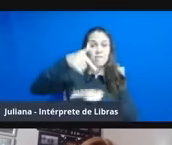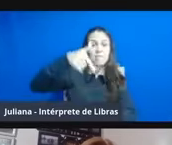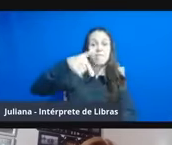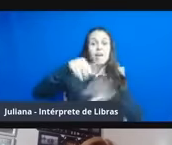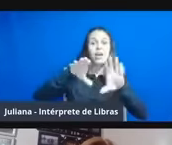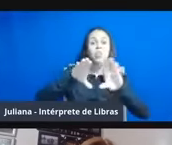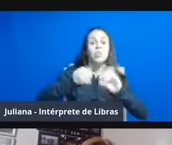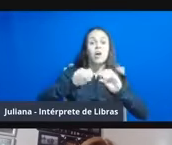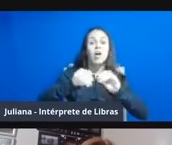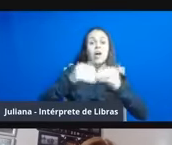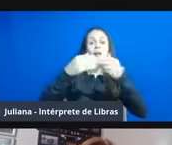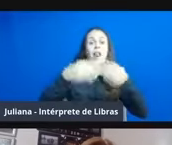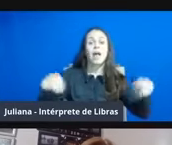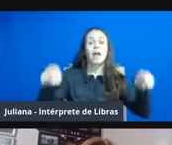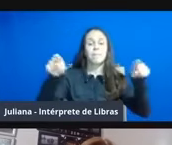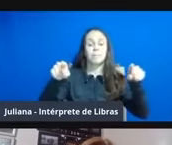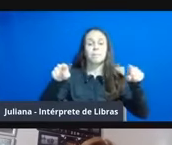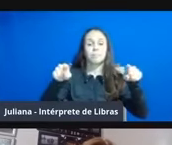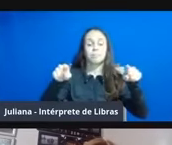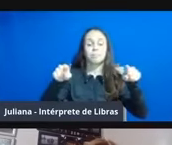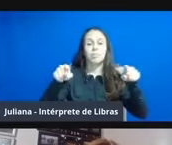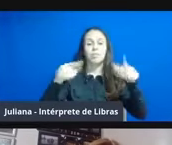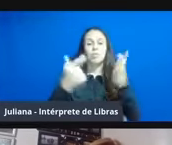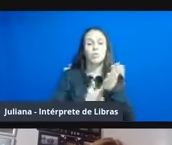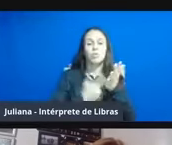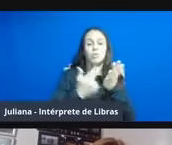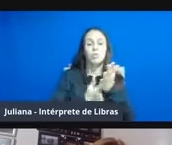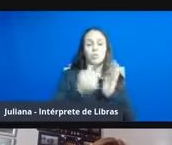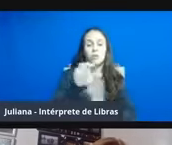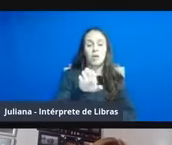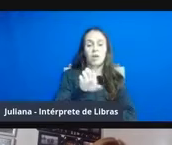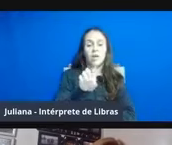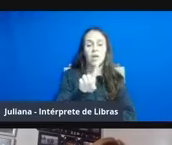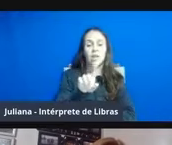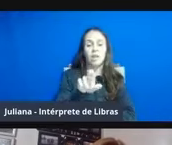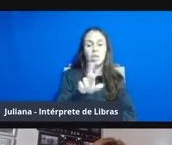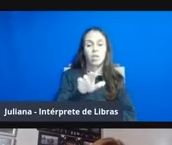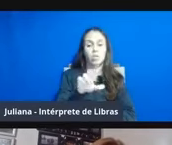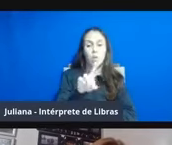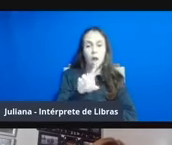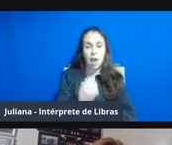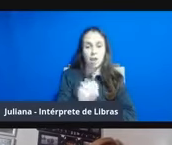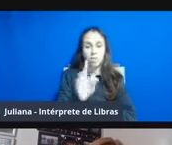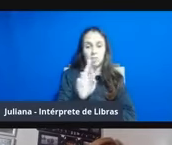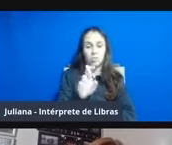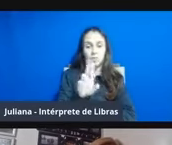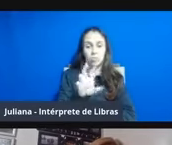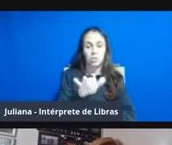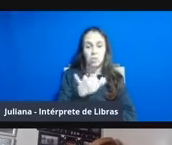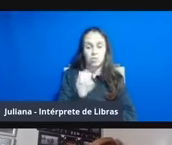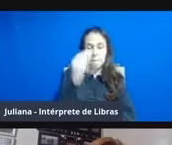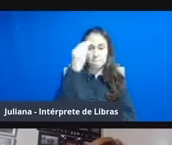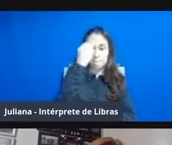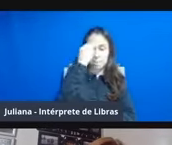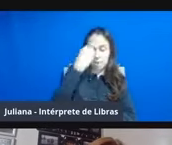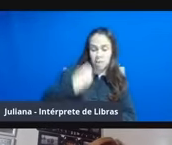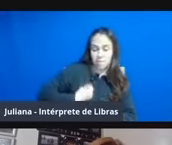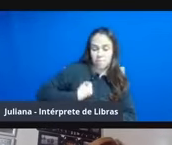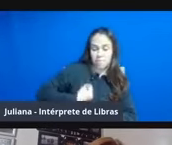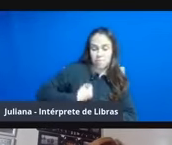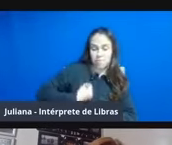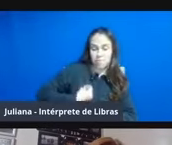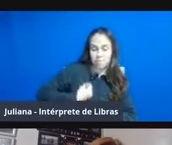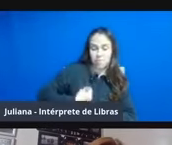lançamento do livro Eduardo Trevisan Memória, Vida e Arte com o autor do livro Flamarion